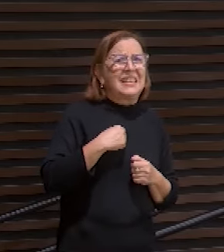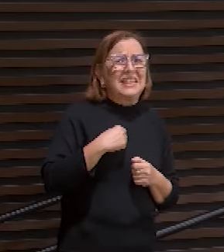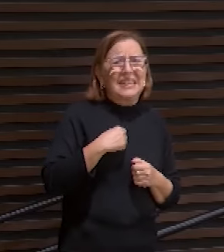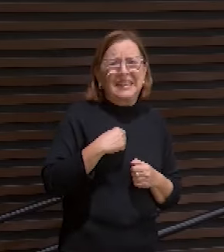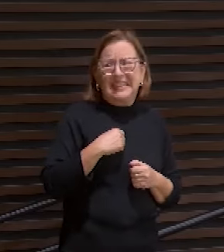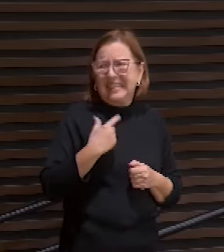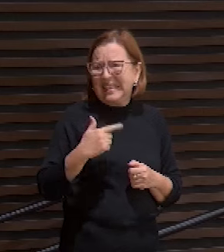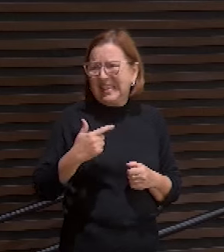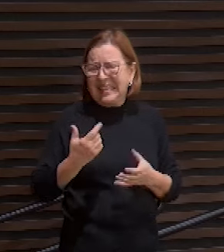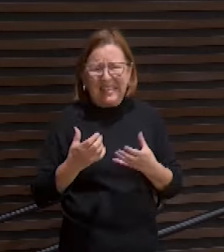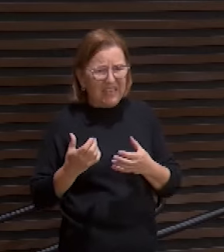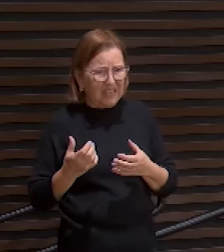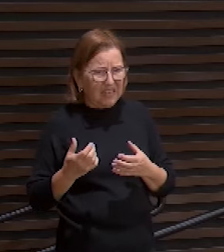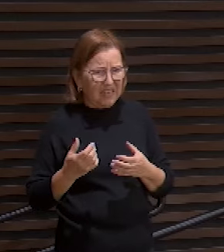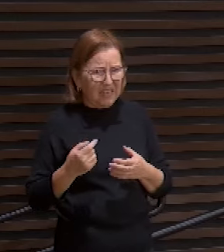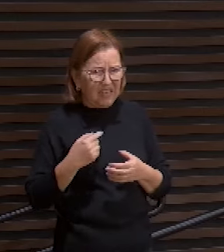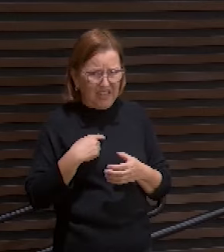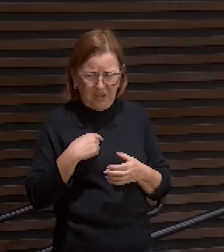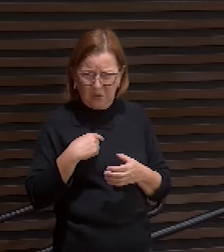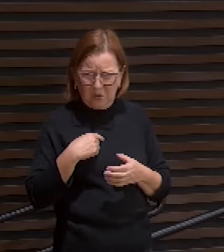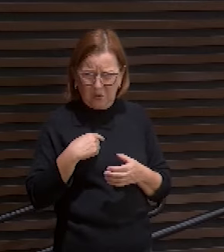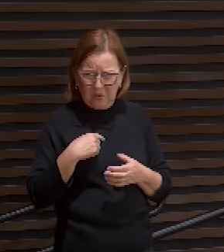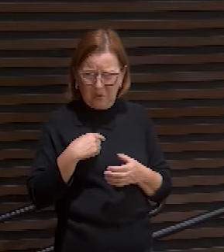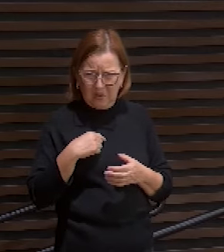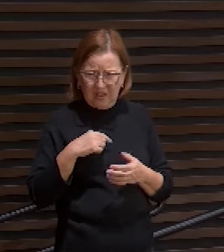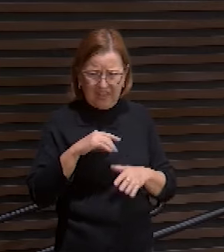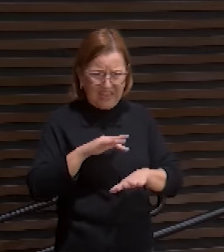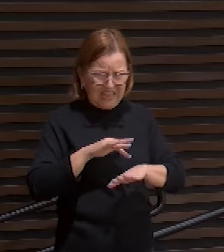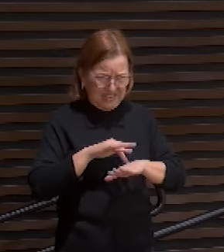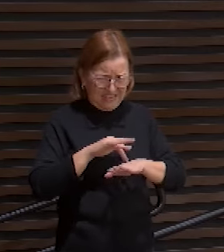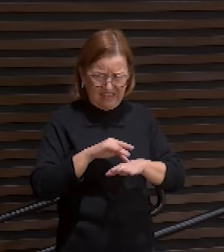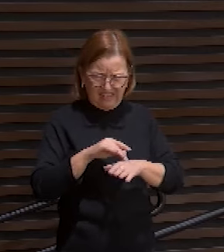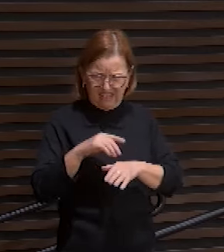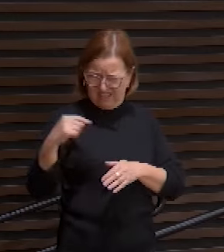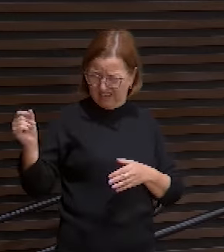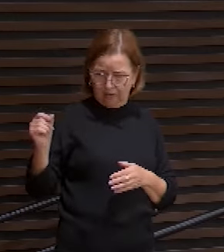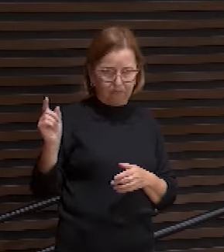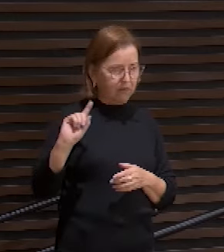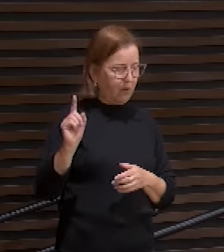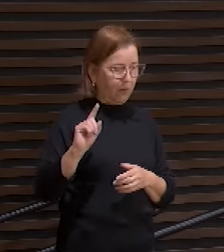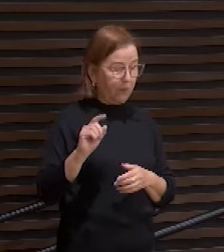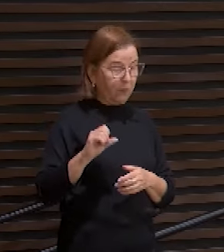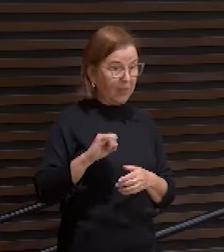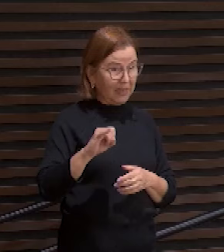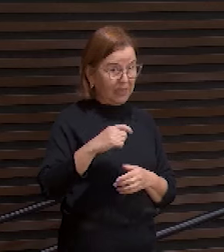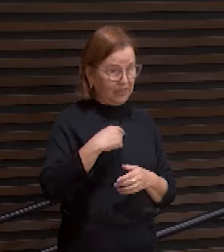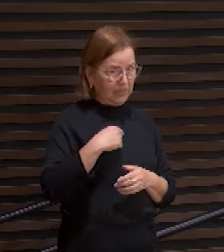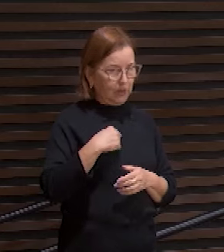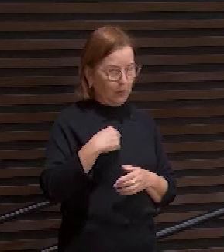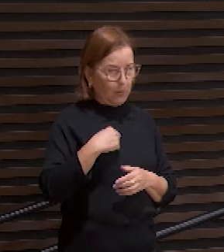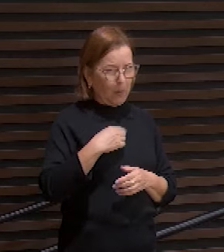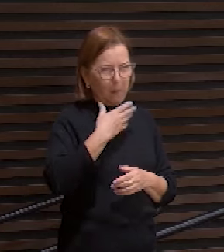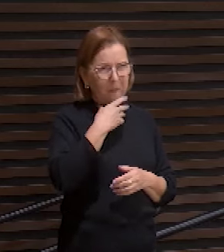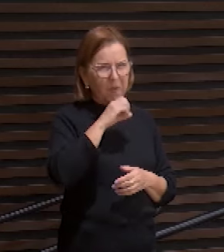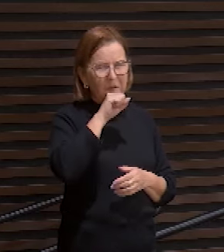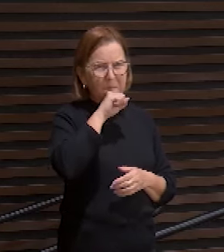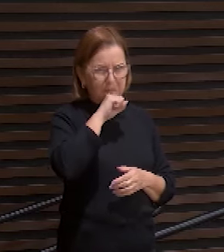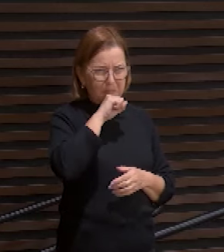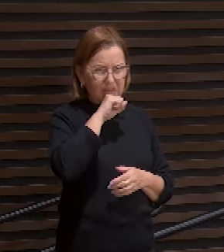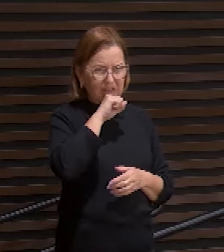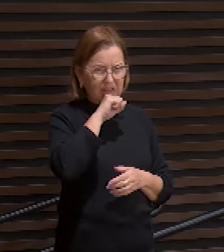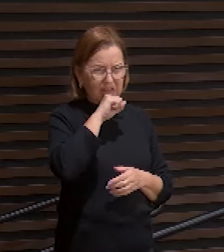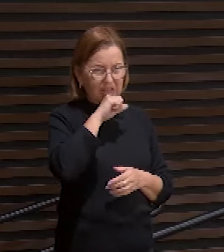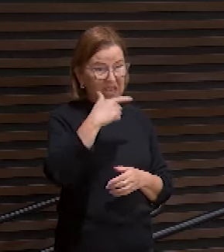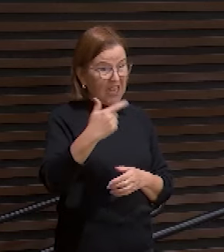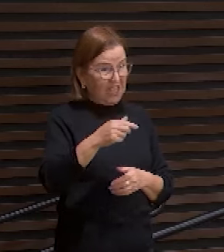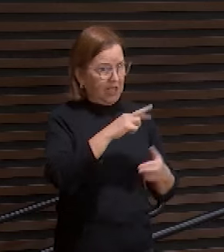viro as costas e vou embora não se eu fosse um pai irresponsável e imoral é isso que eu